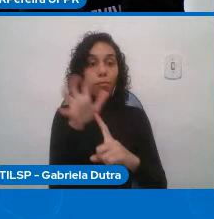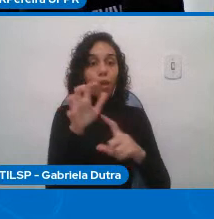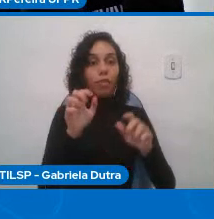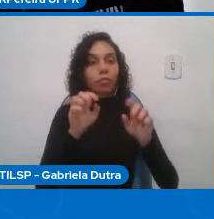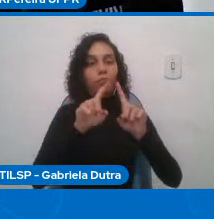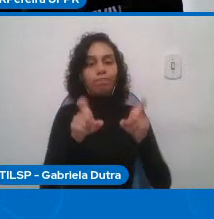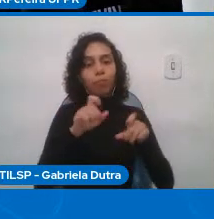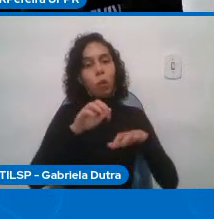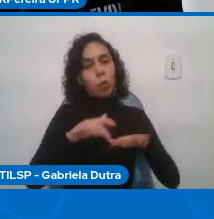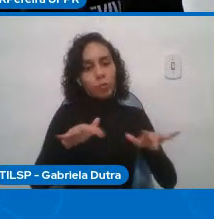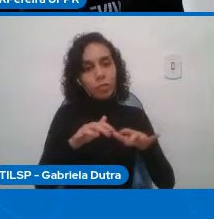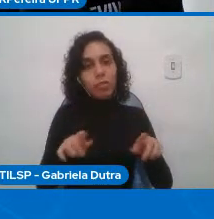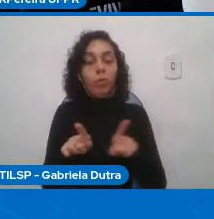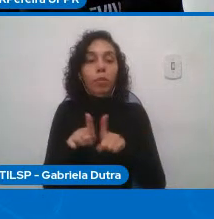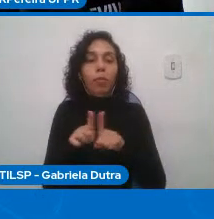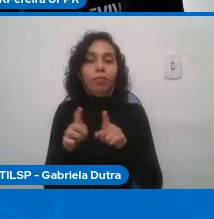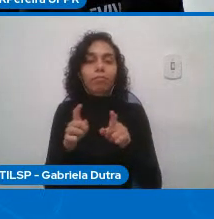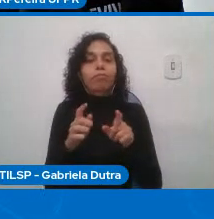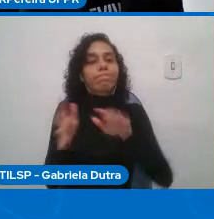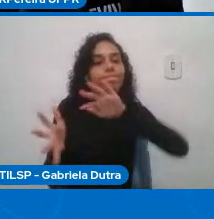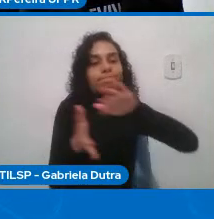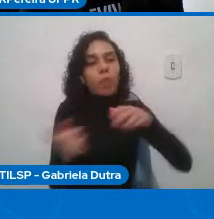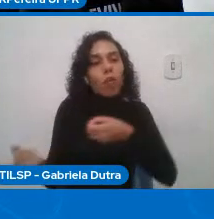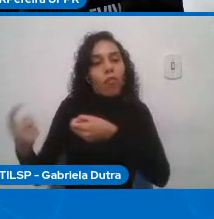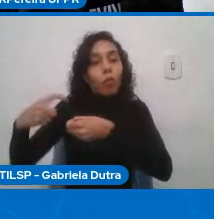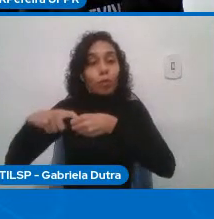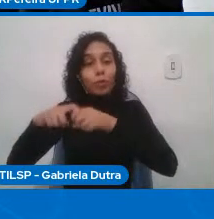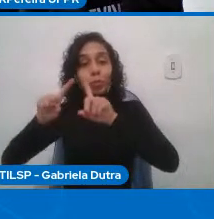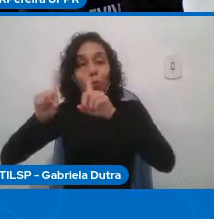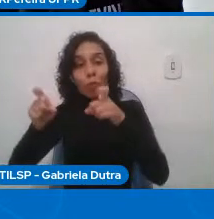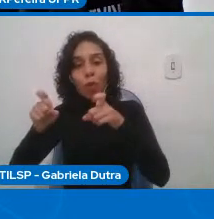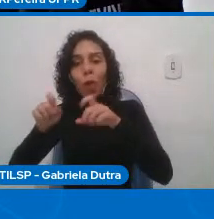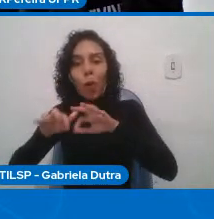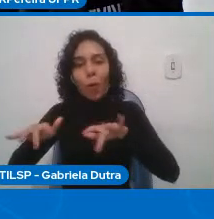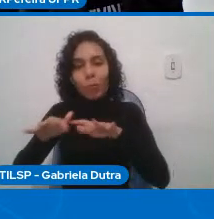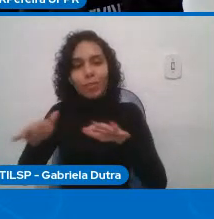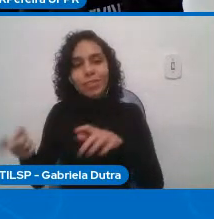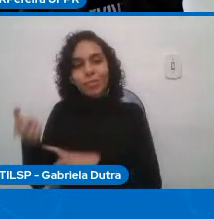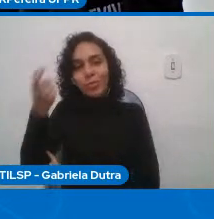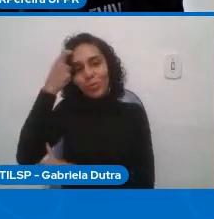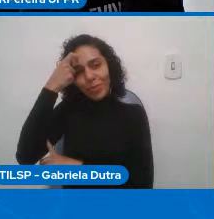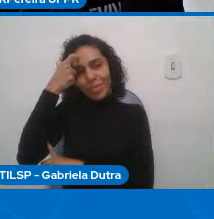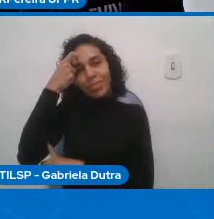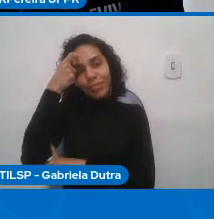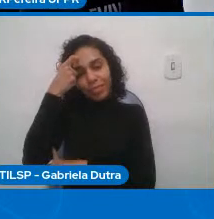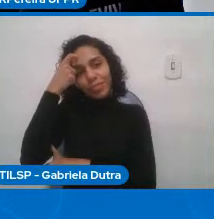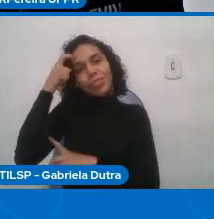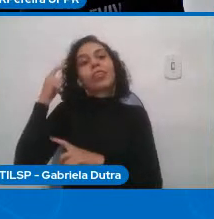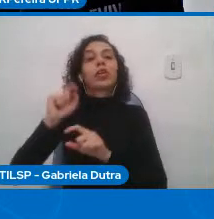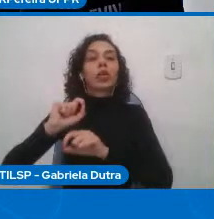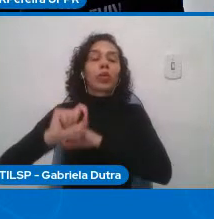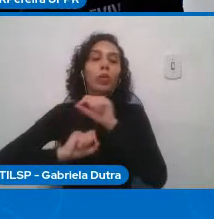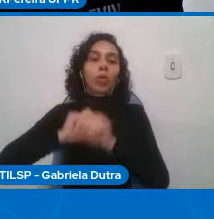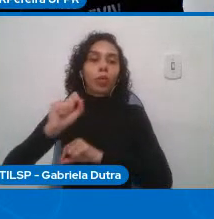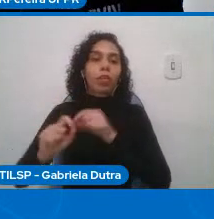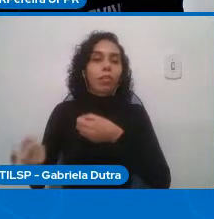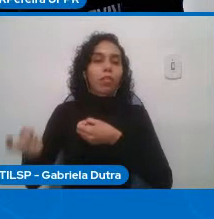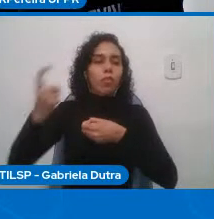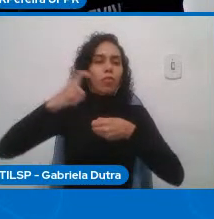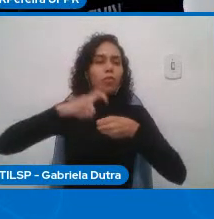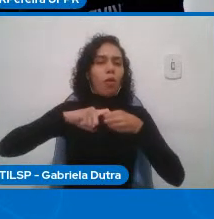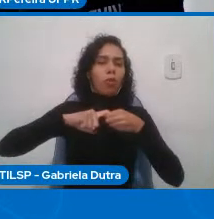socialmente consciente eu sempre lembro aqui do movimento do software livre que aí na década de 80